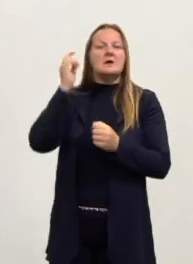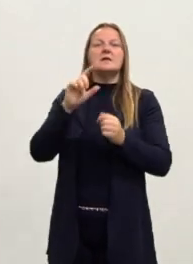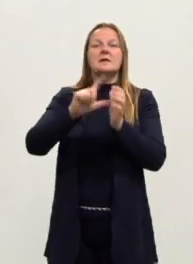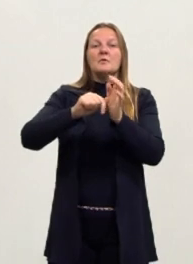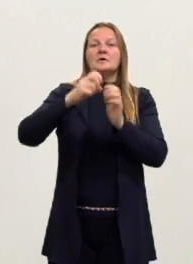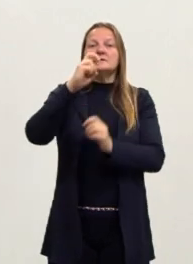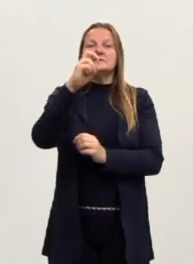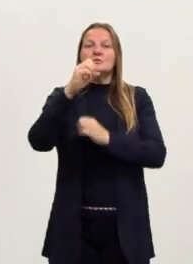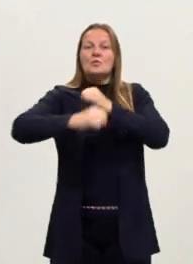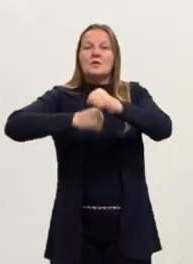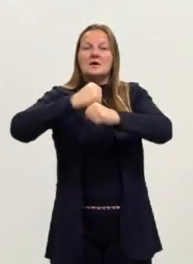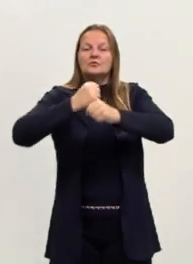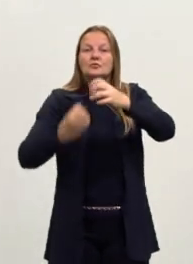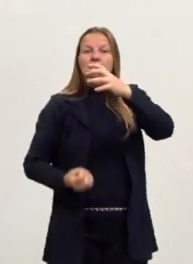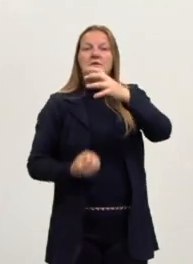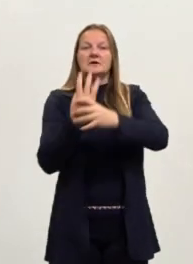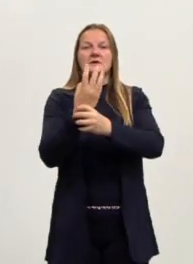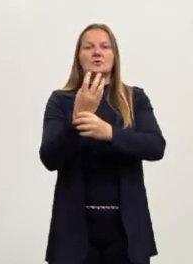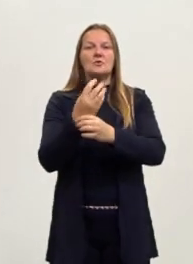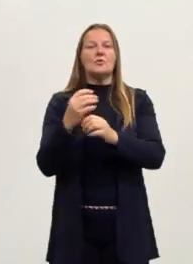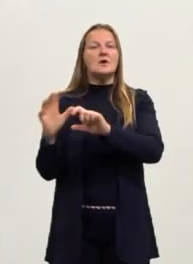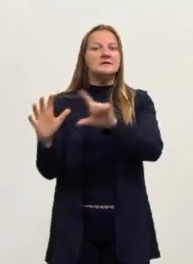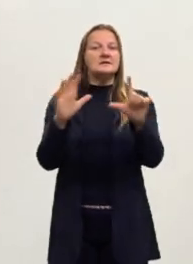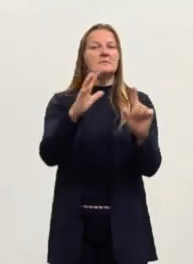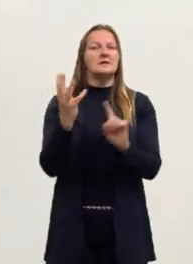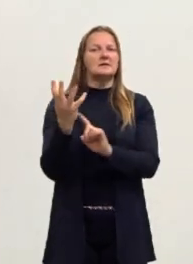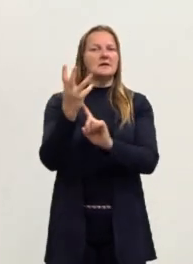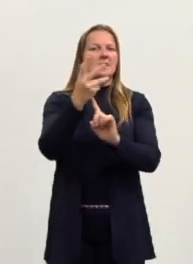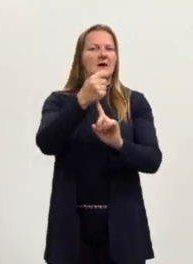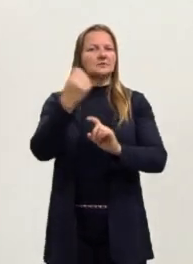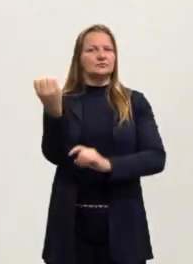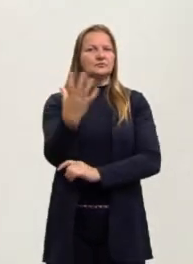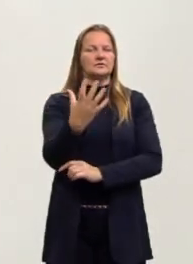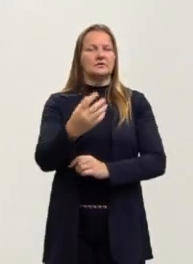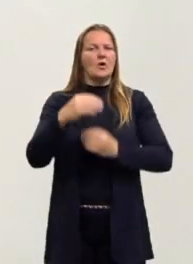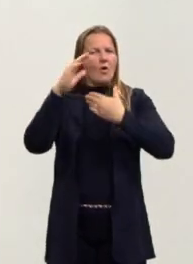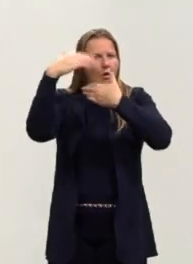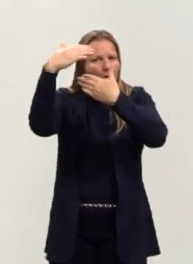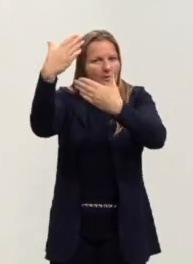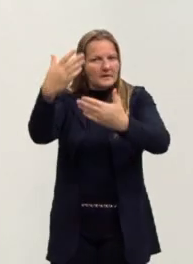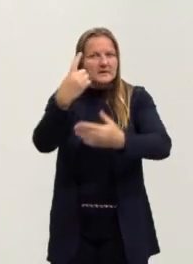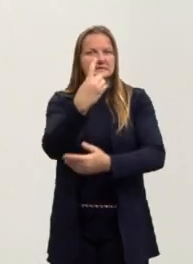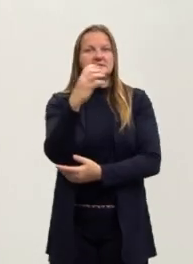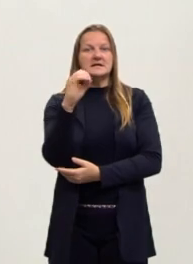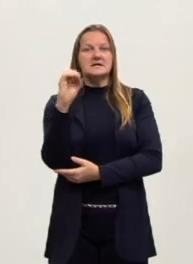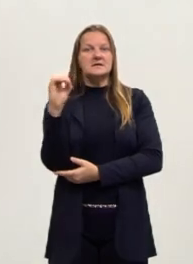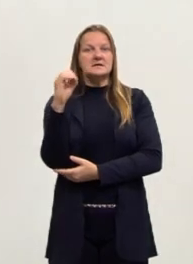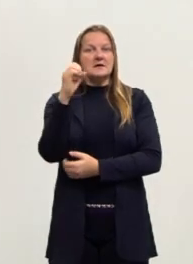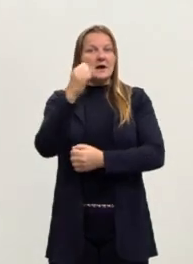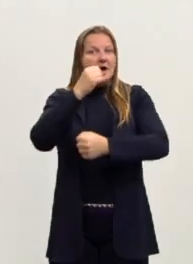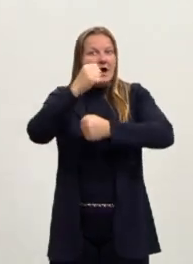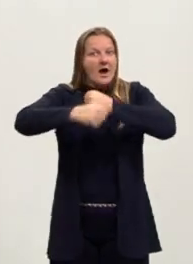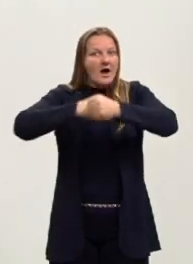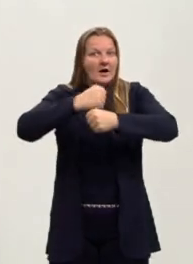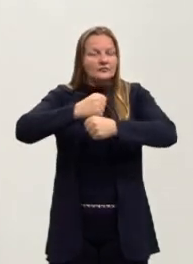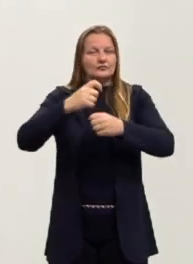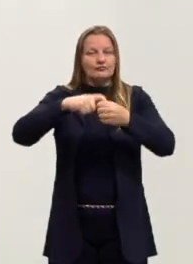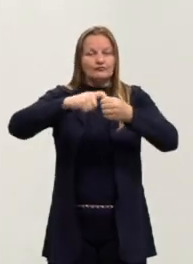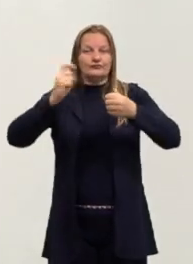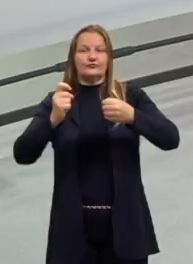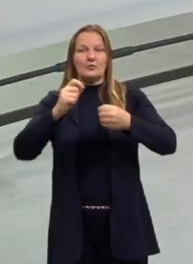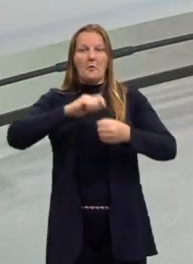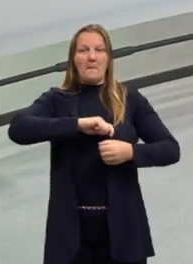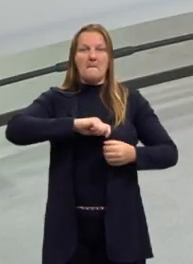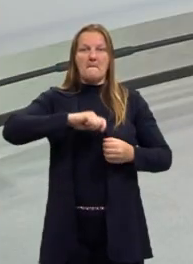depois, resolvem, então, criar a Semana de Arte Moderna, em homenagem aos 100 anos do Brasil, os 100 anos de independência do